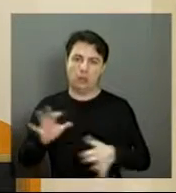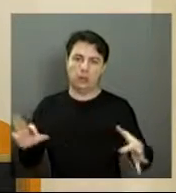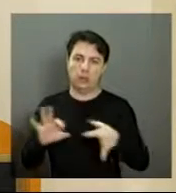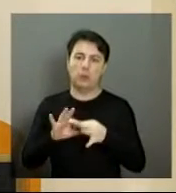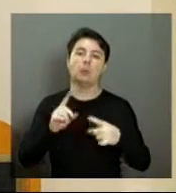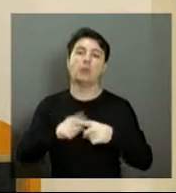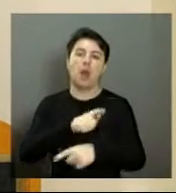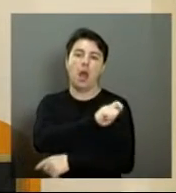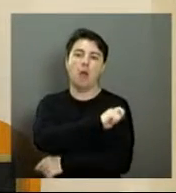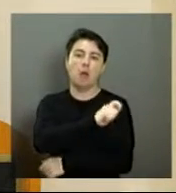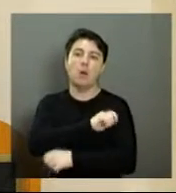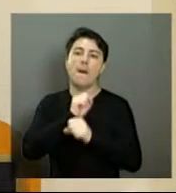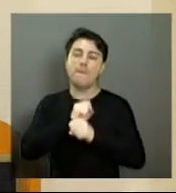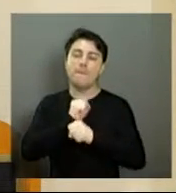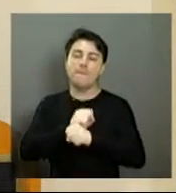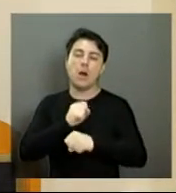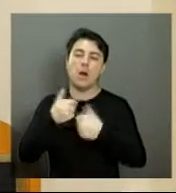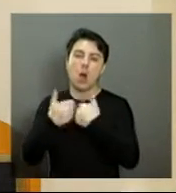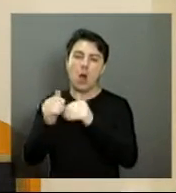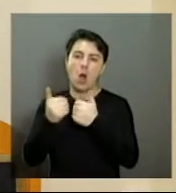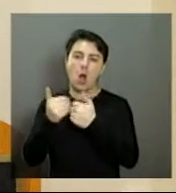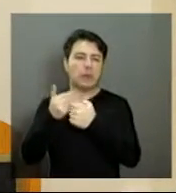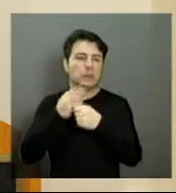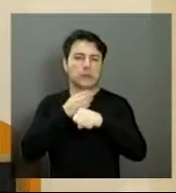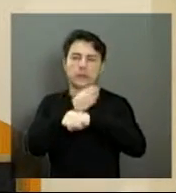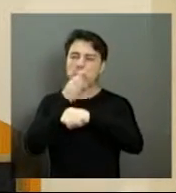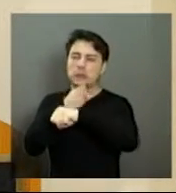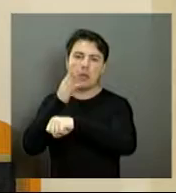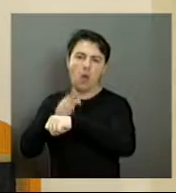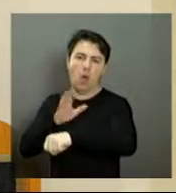que os estudantes pudessem usar a meia-passagem